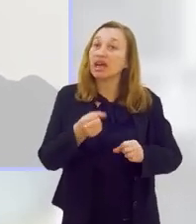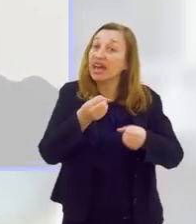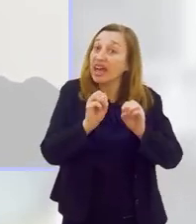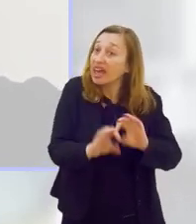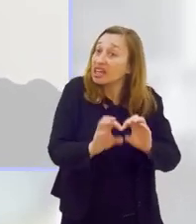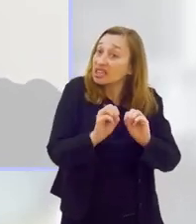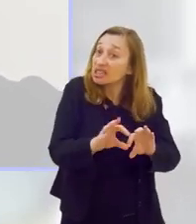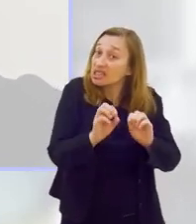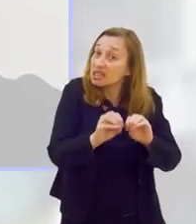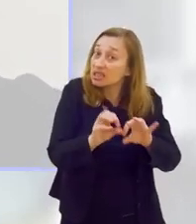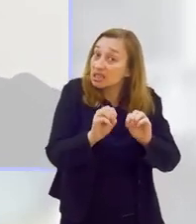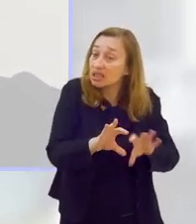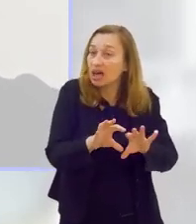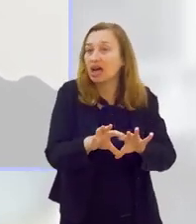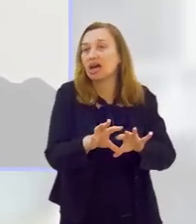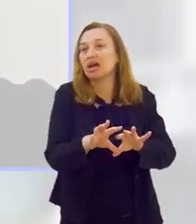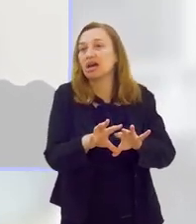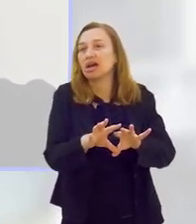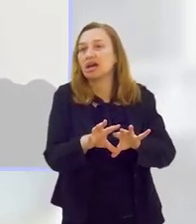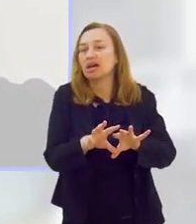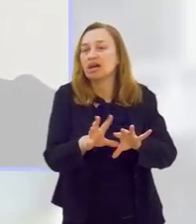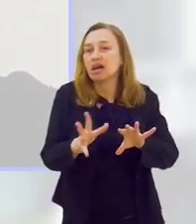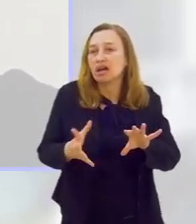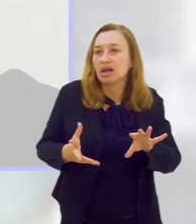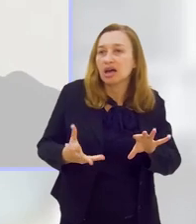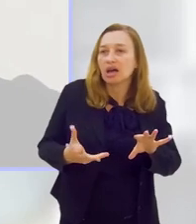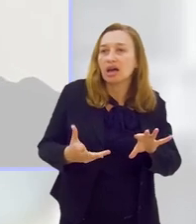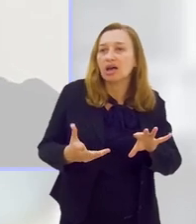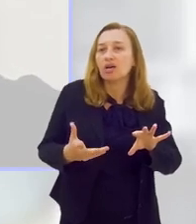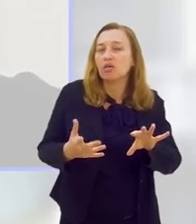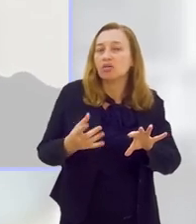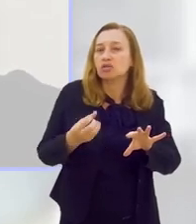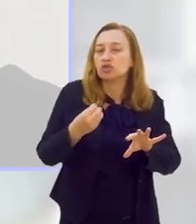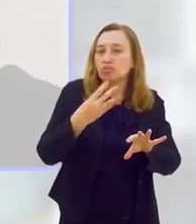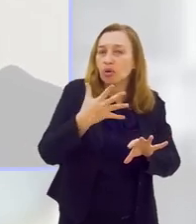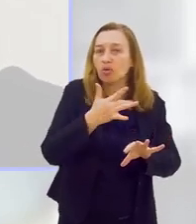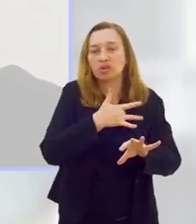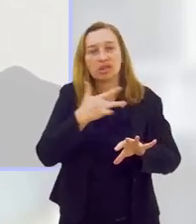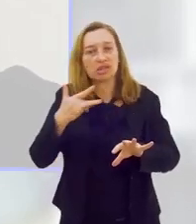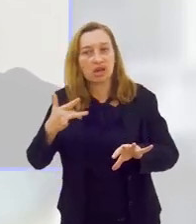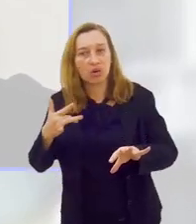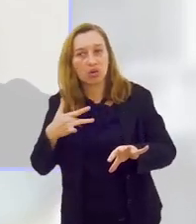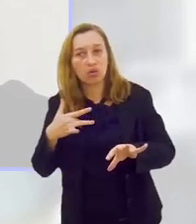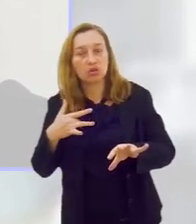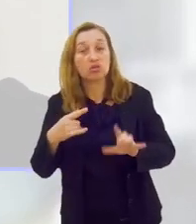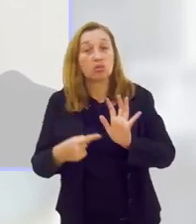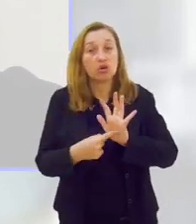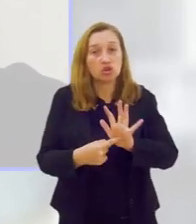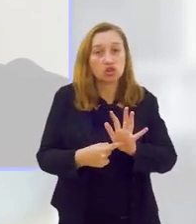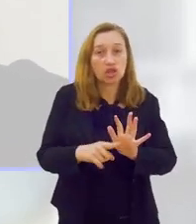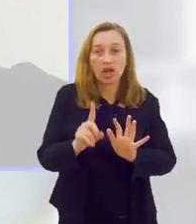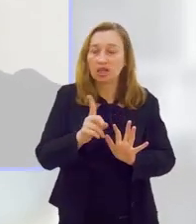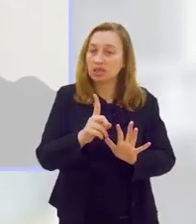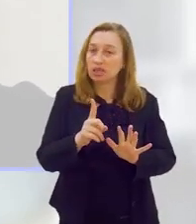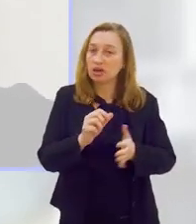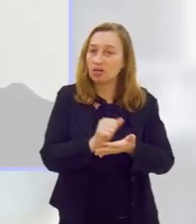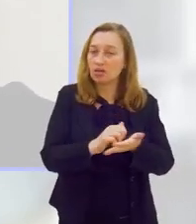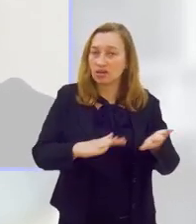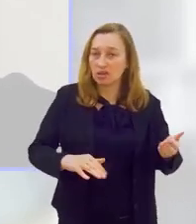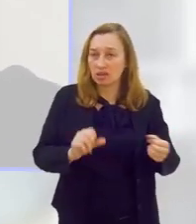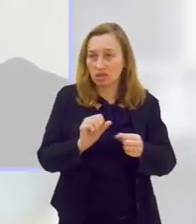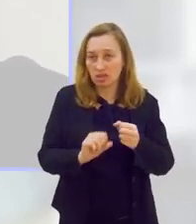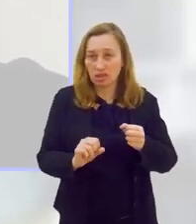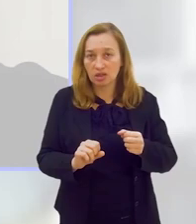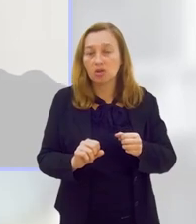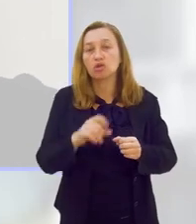ensinar os benefícios, os malefícios de não fazer atividade física. Acho que você deveria